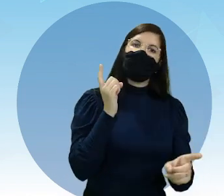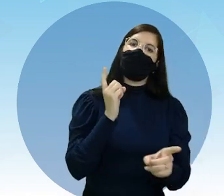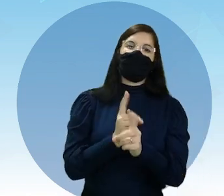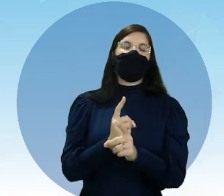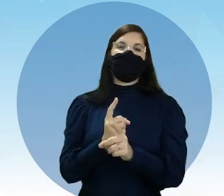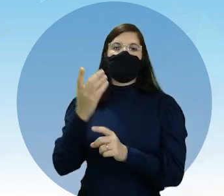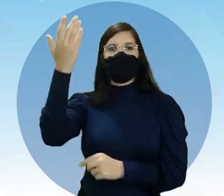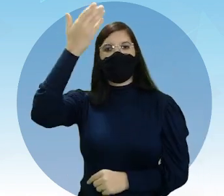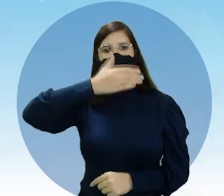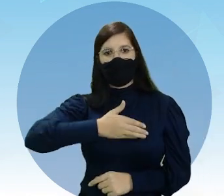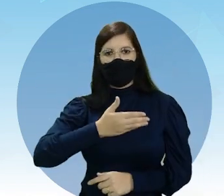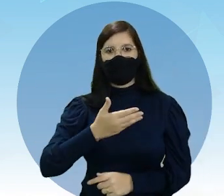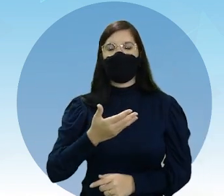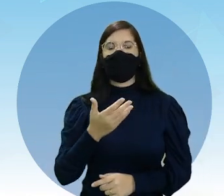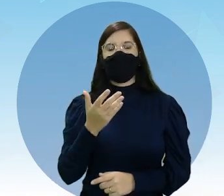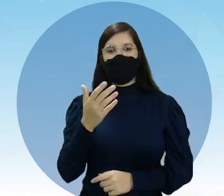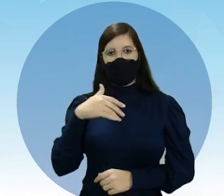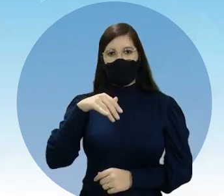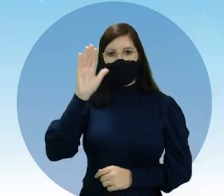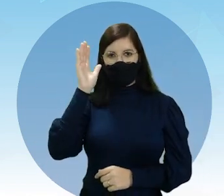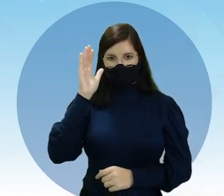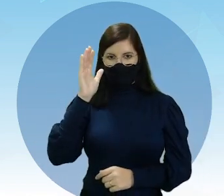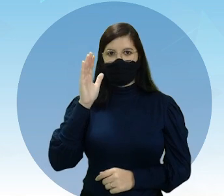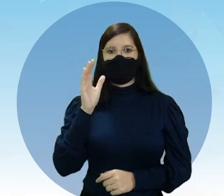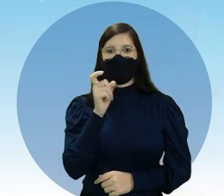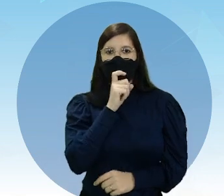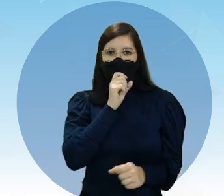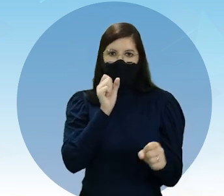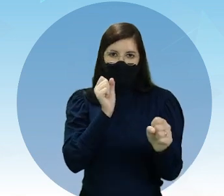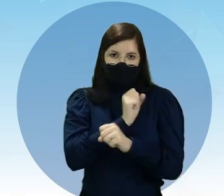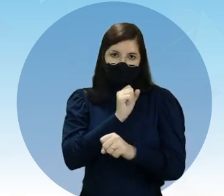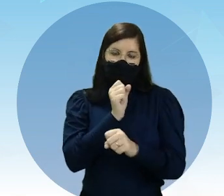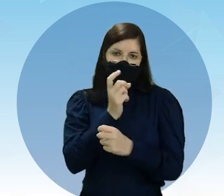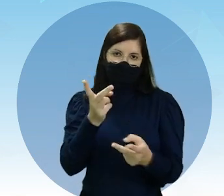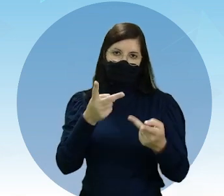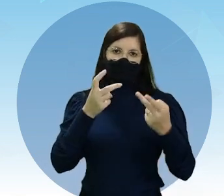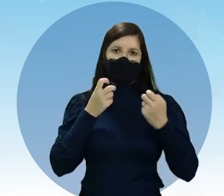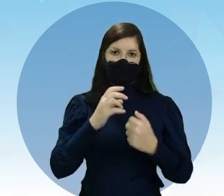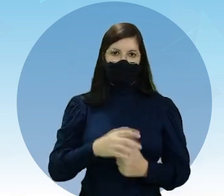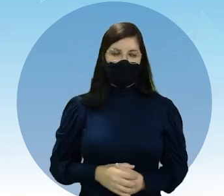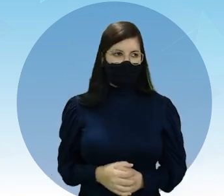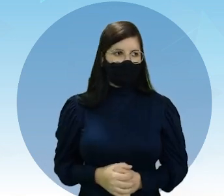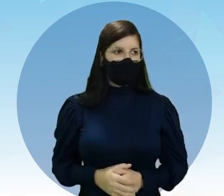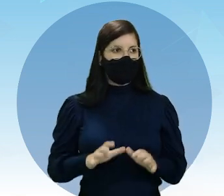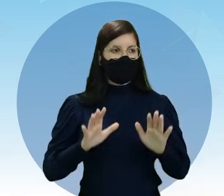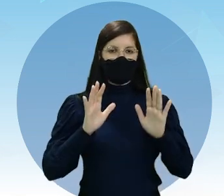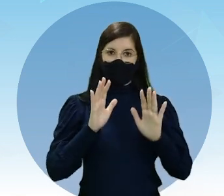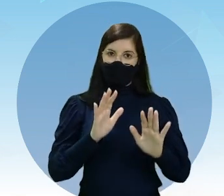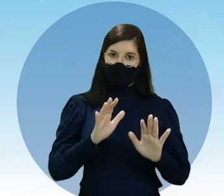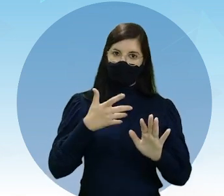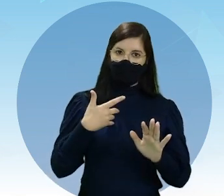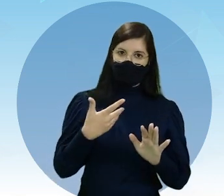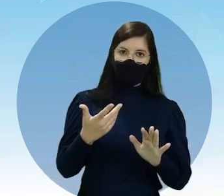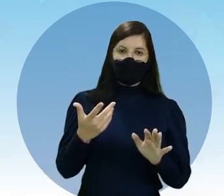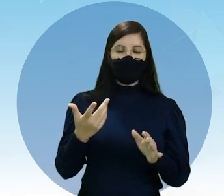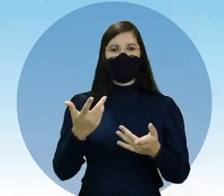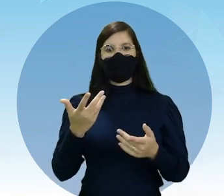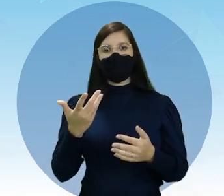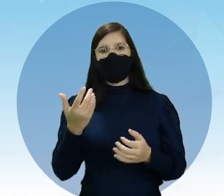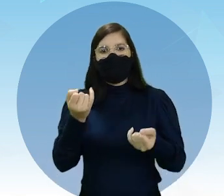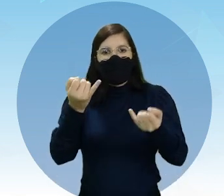que têm uma ocorrência correlacionáveis. E, apesar de Werner não conseguir